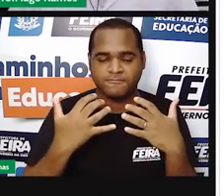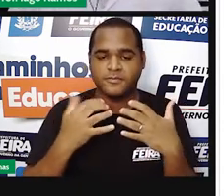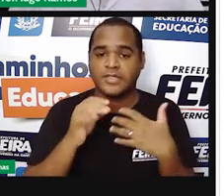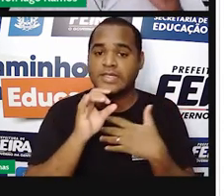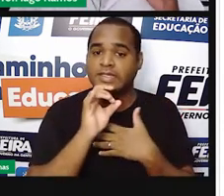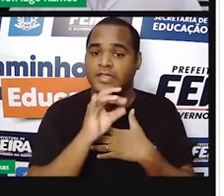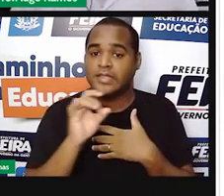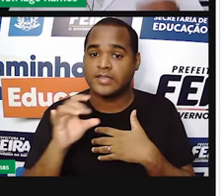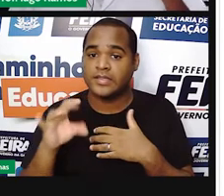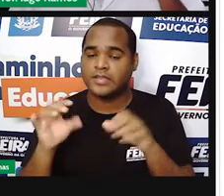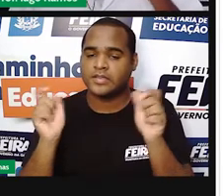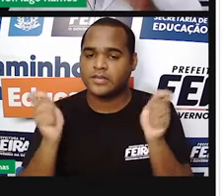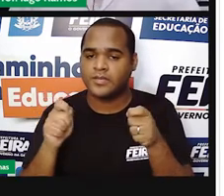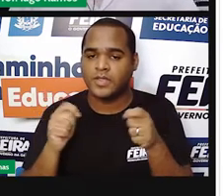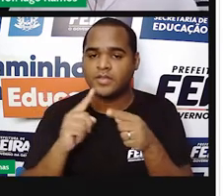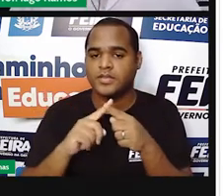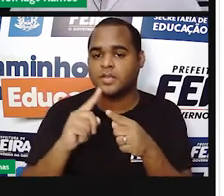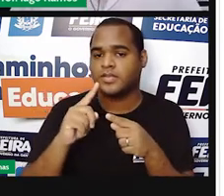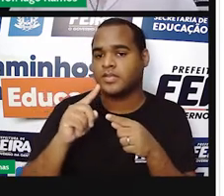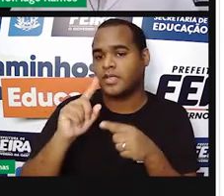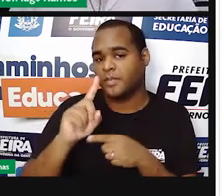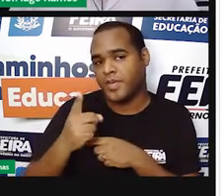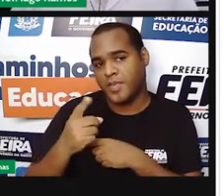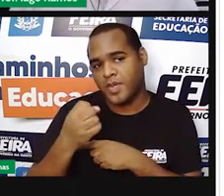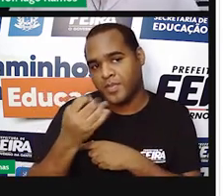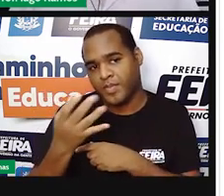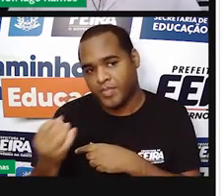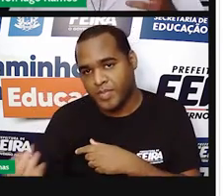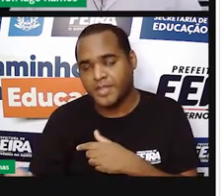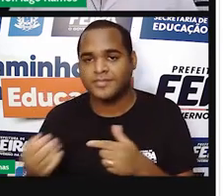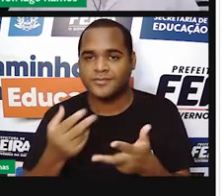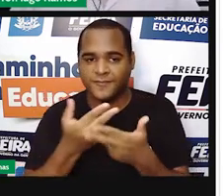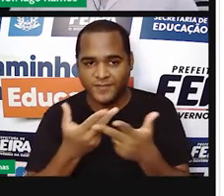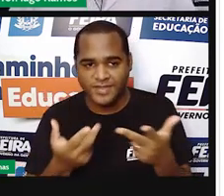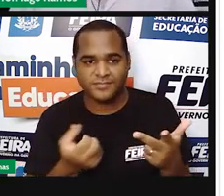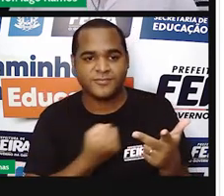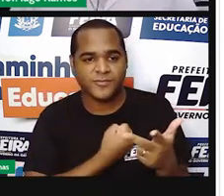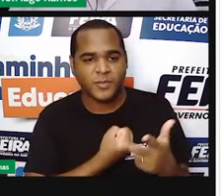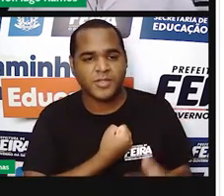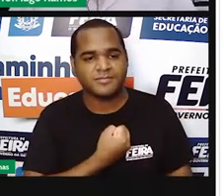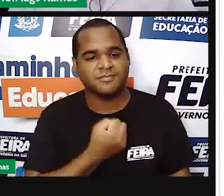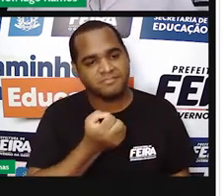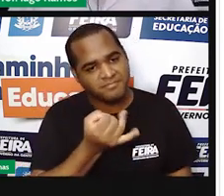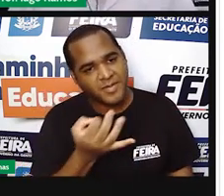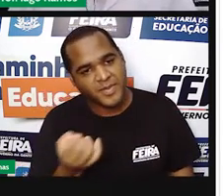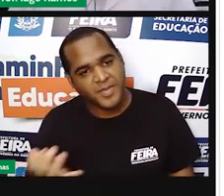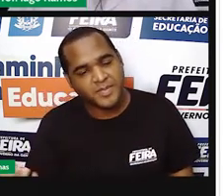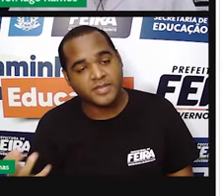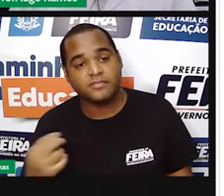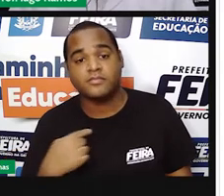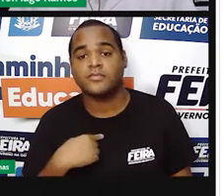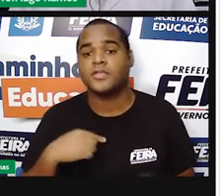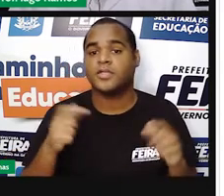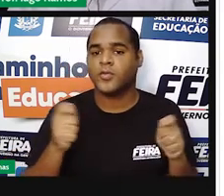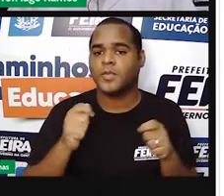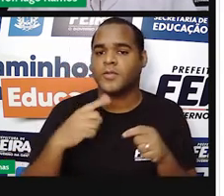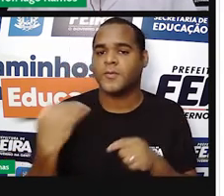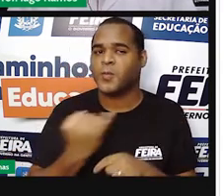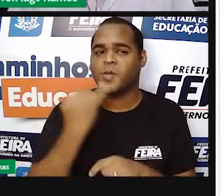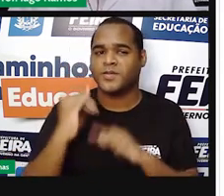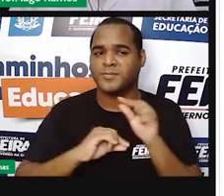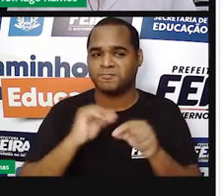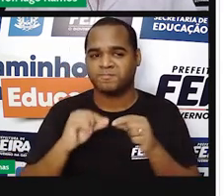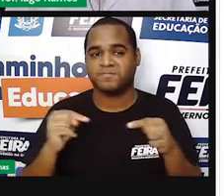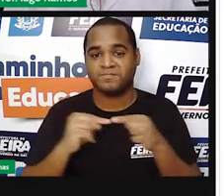pesquisazinha sobre dízimas periódicas e você vai ver que esses números são incríveis. Tá bom?